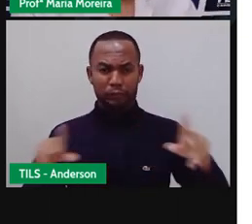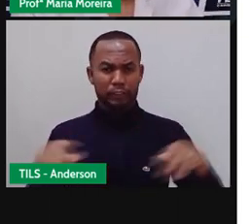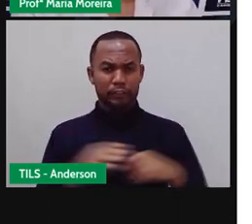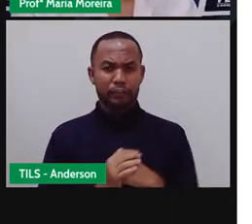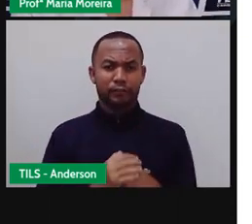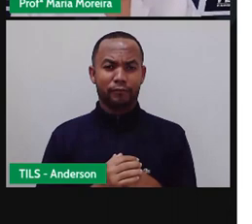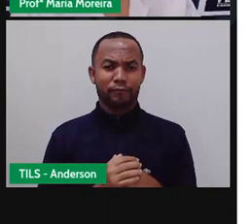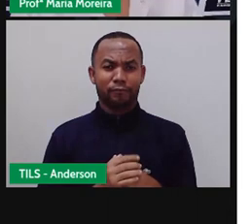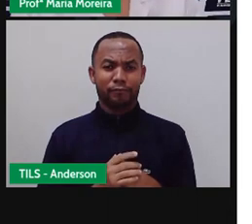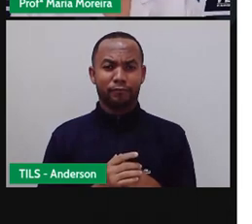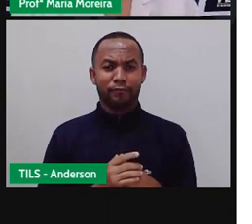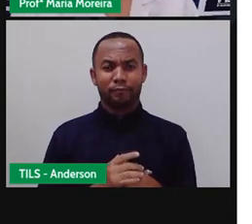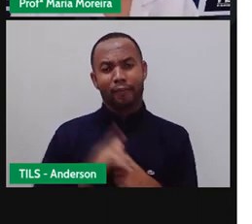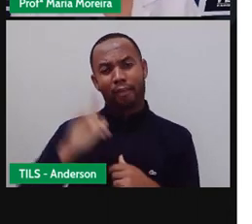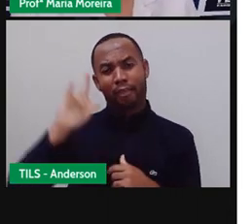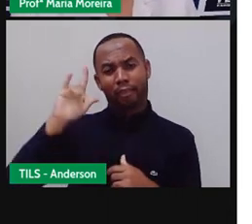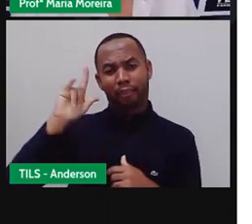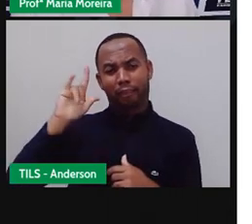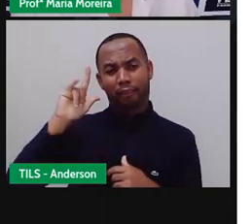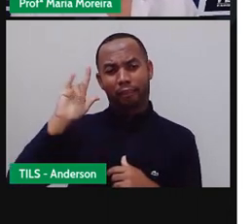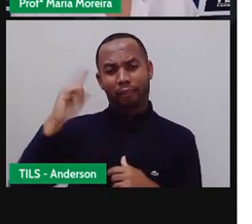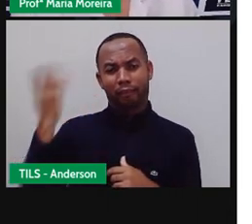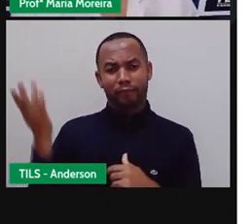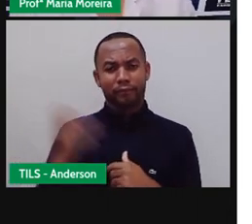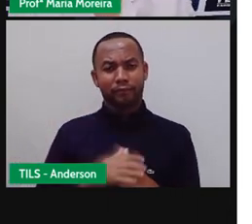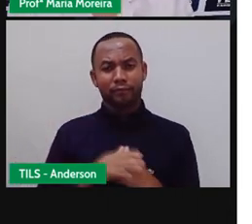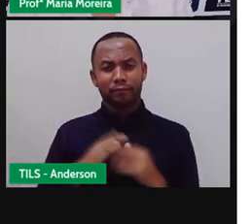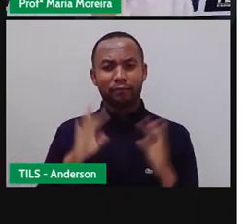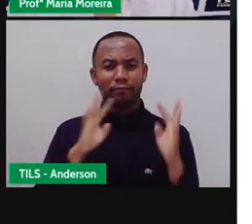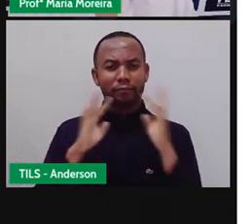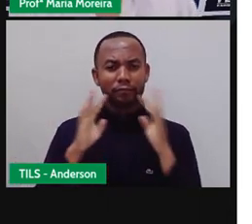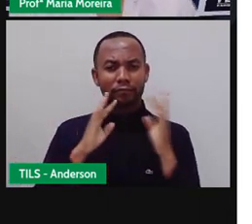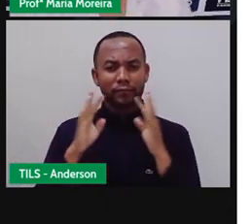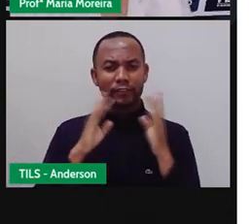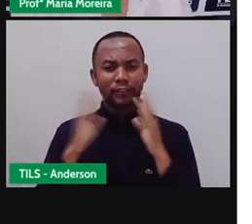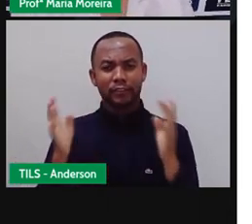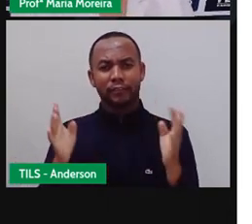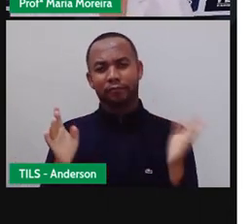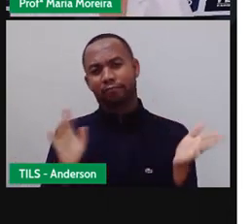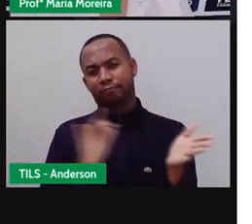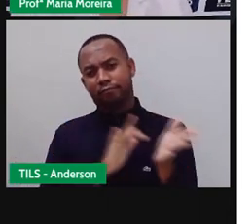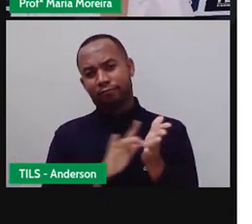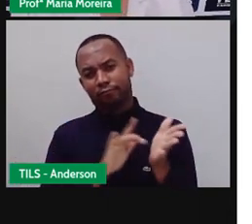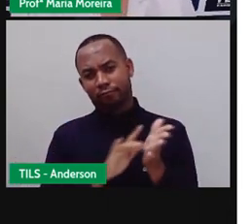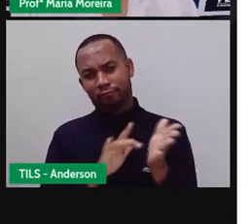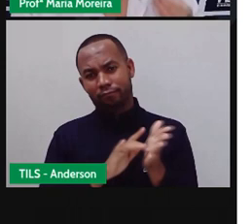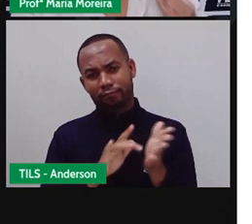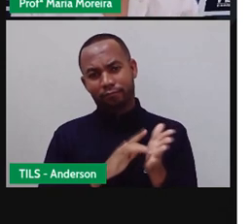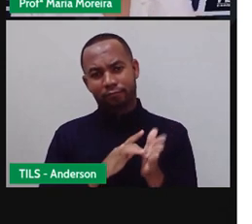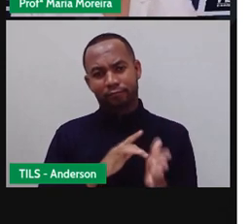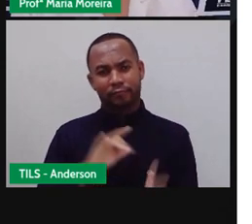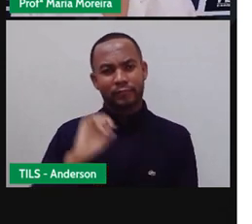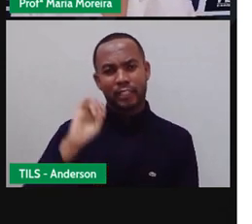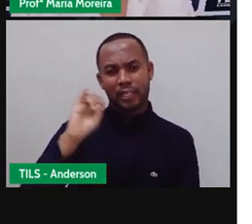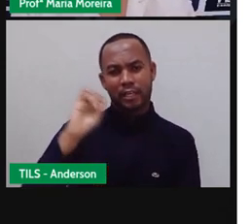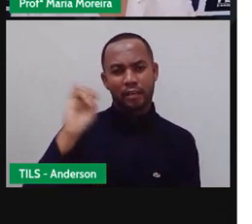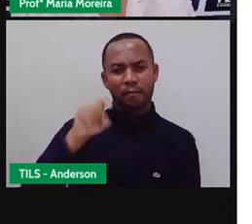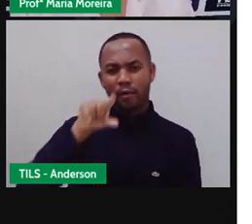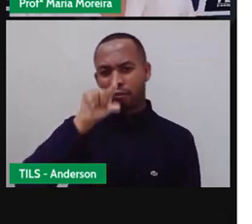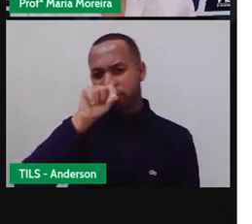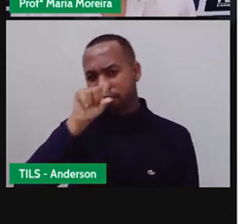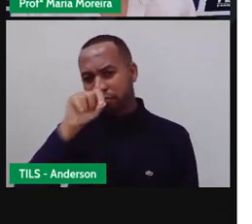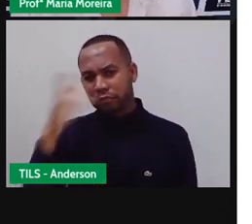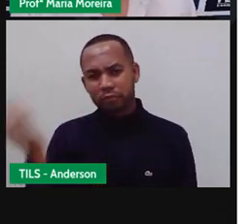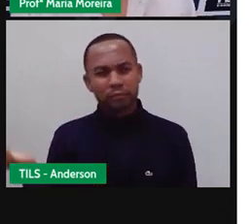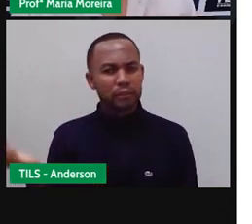TikTok, não é isso? Kawaii. Então, essas aí estão entre as mais populares. E somam bilhões de usuários.